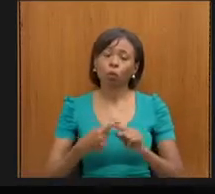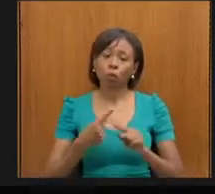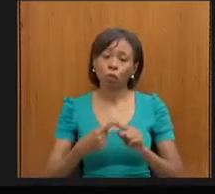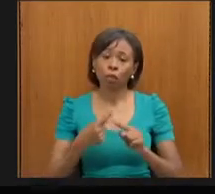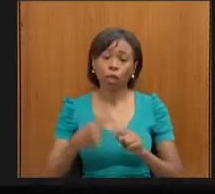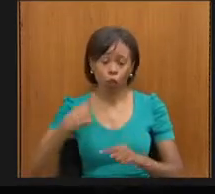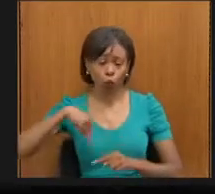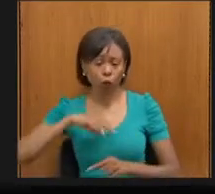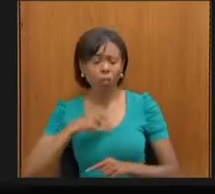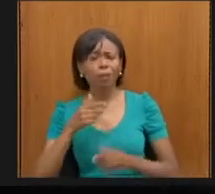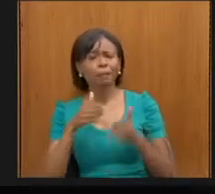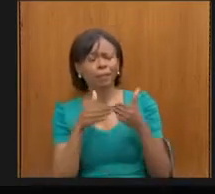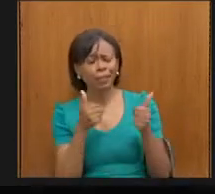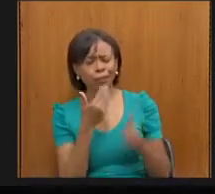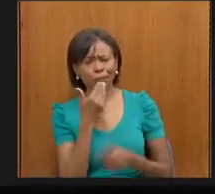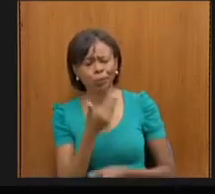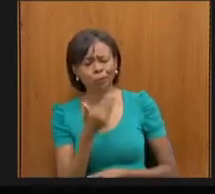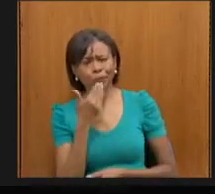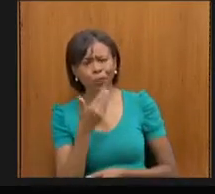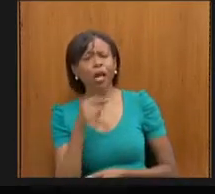uma demanda muito